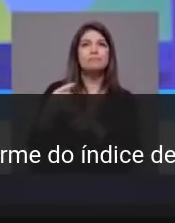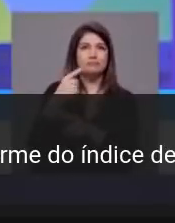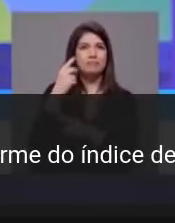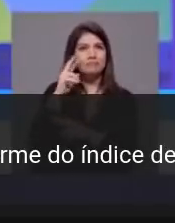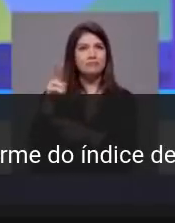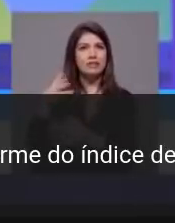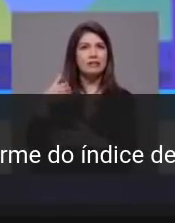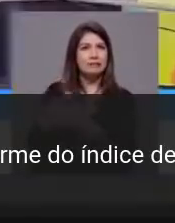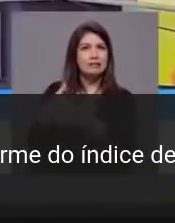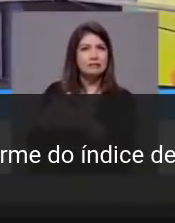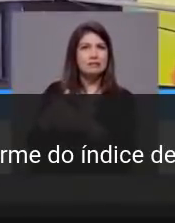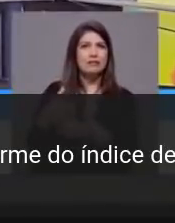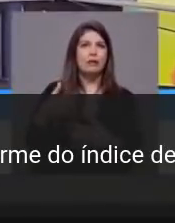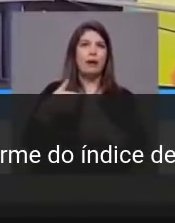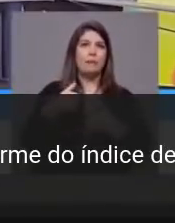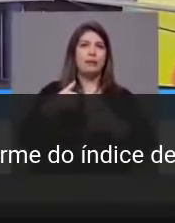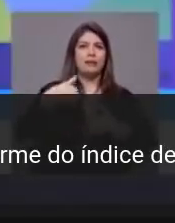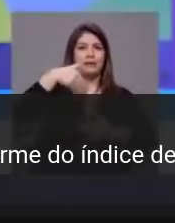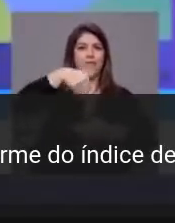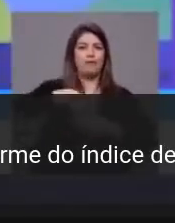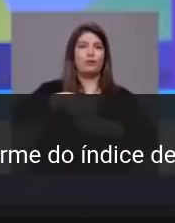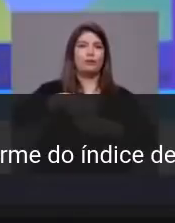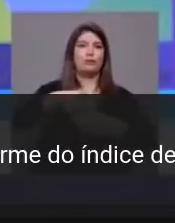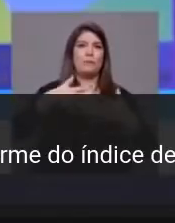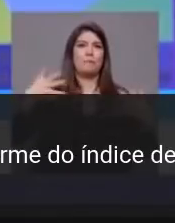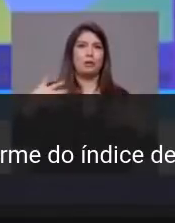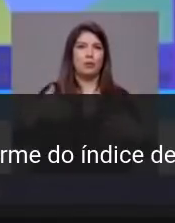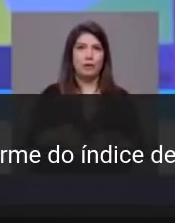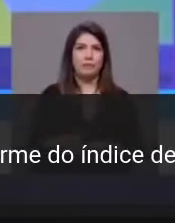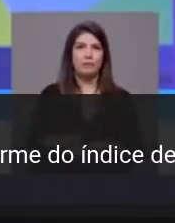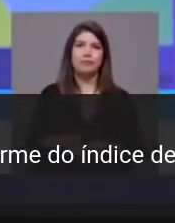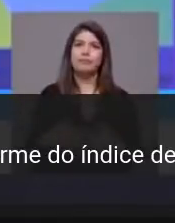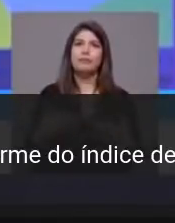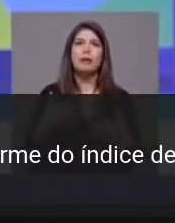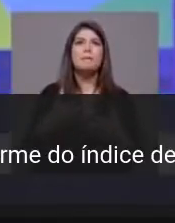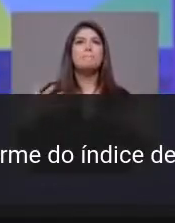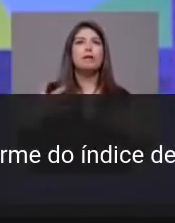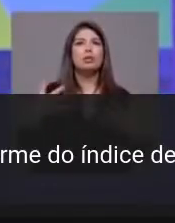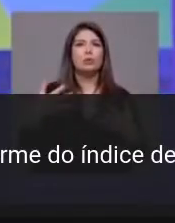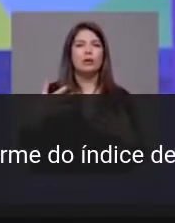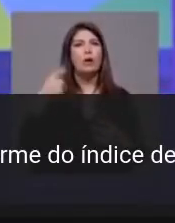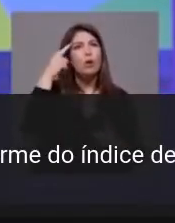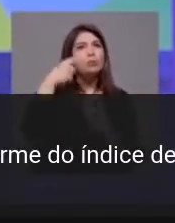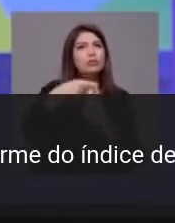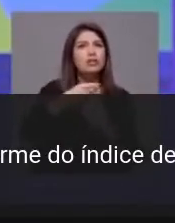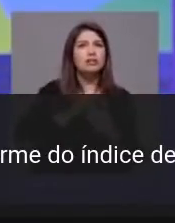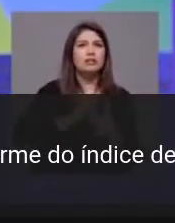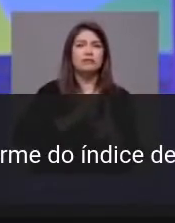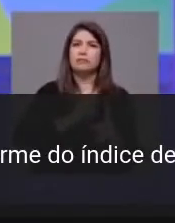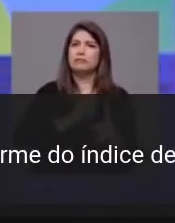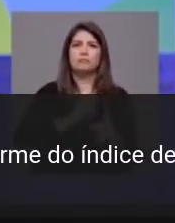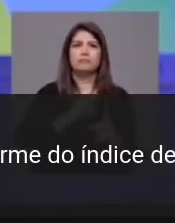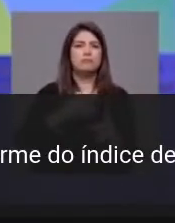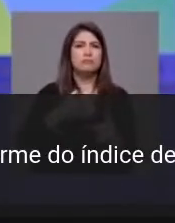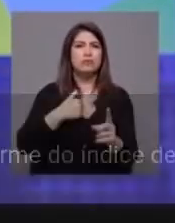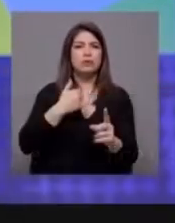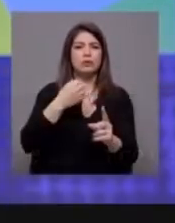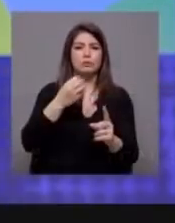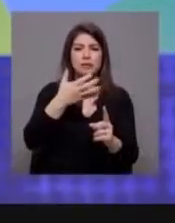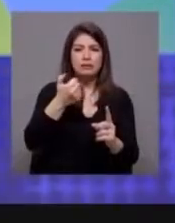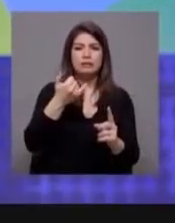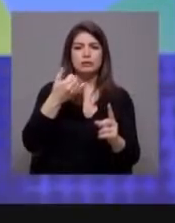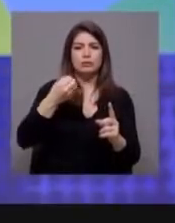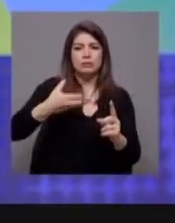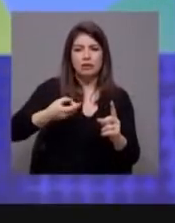obstáculo à sua maioria absoluta. Mais grande. Para bem, a maioria absoluta não é um objetivo em si. Ninguém me ouviu falar em 2015 ou em